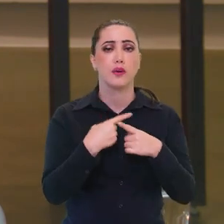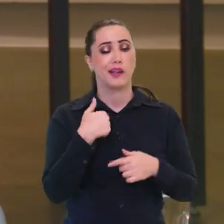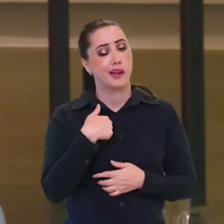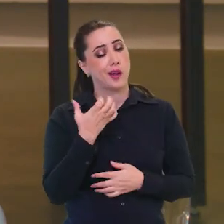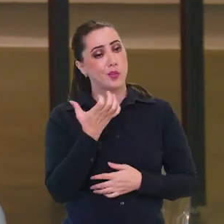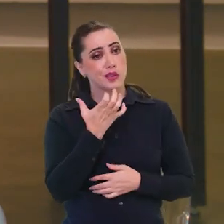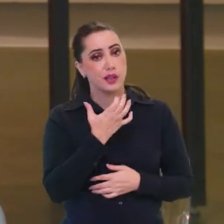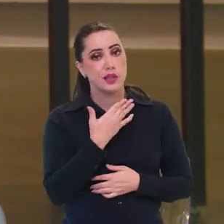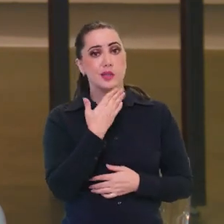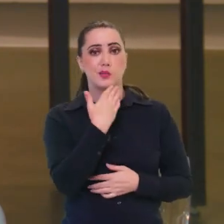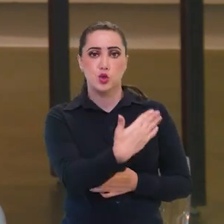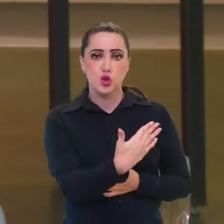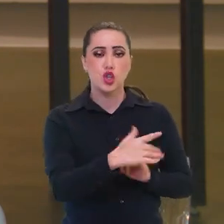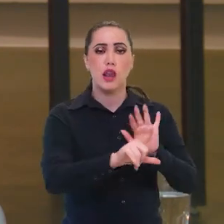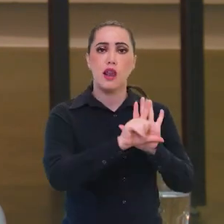momento